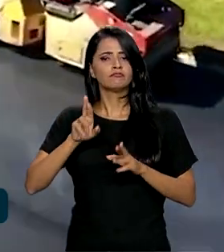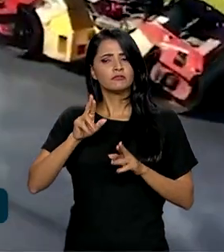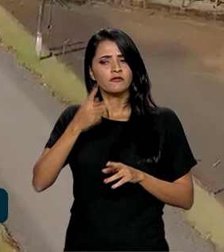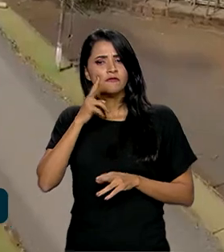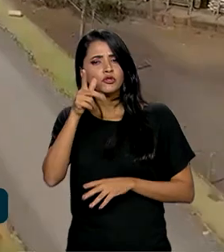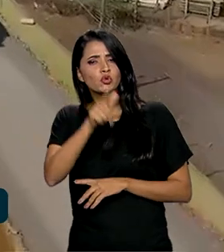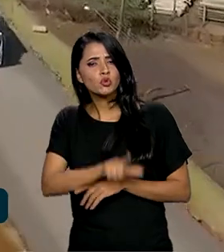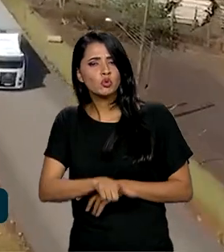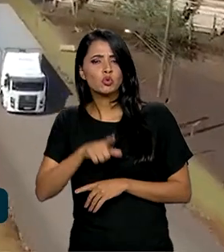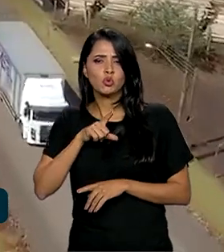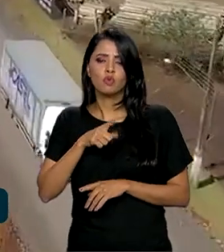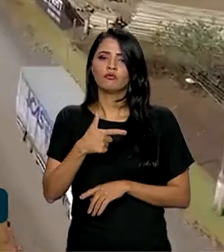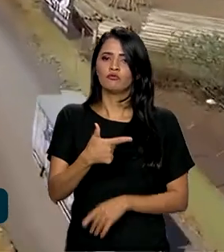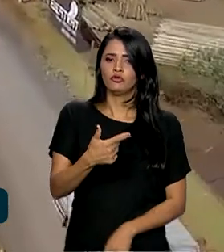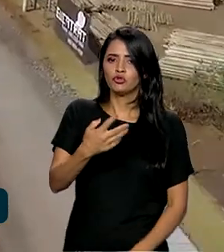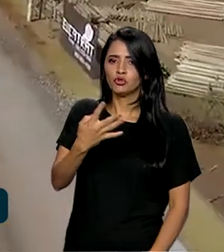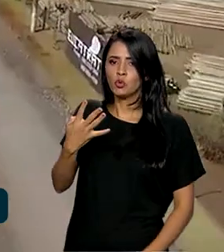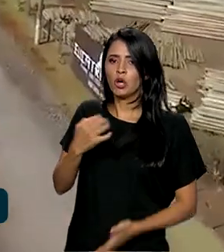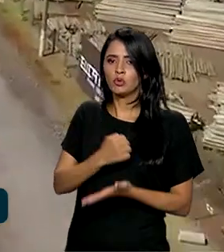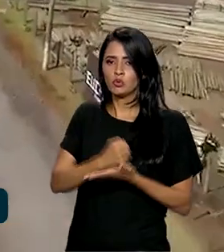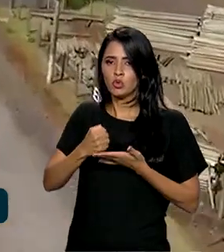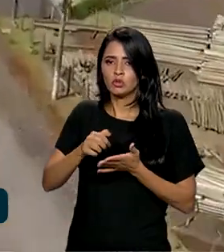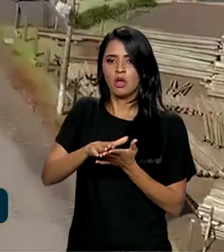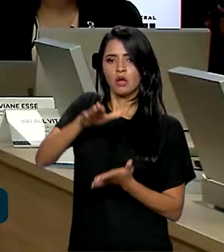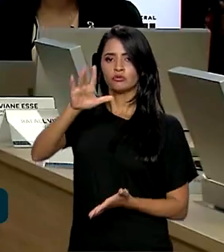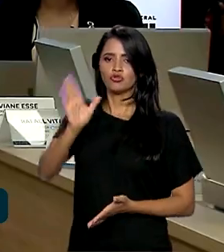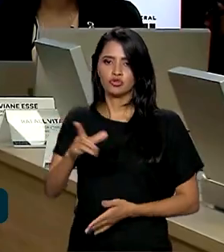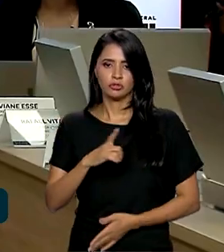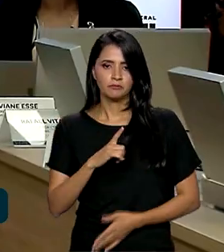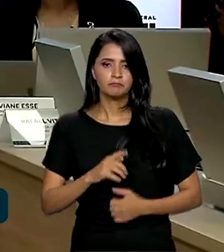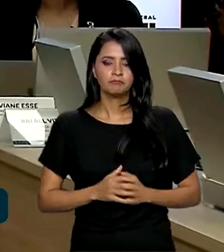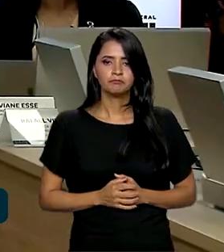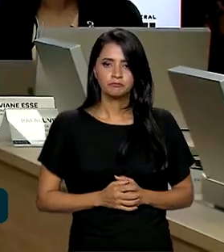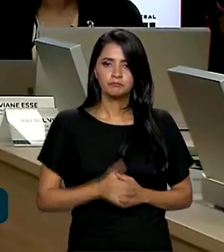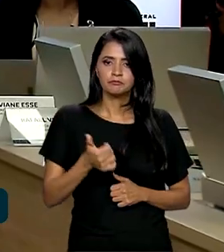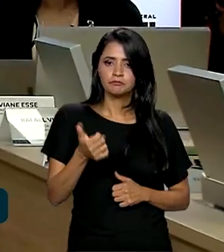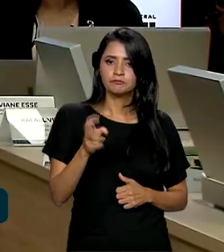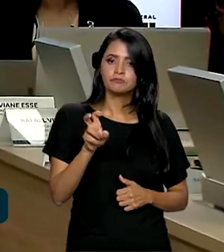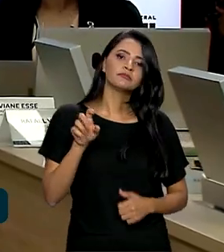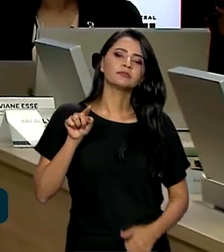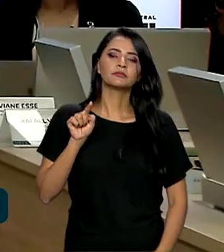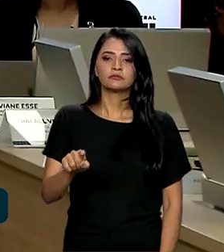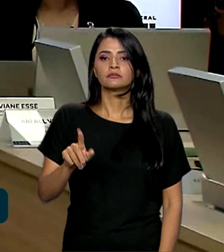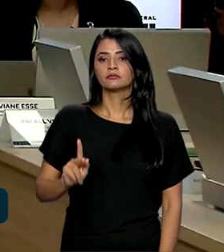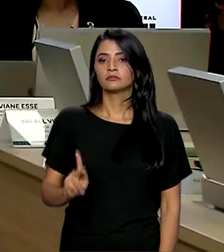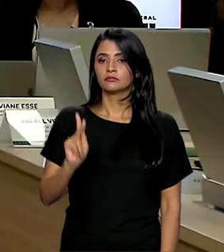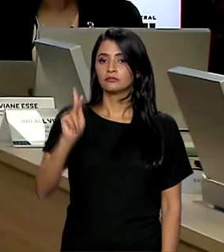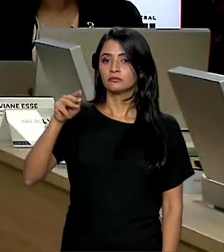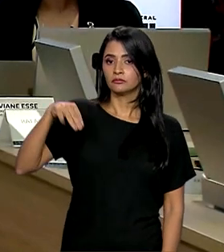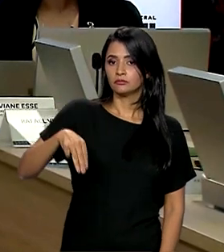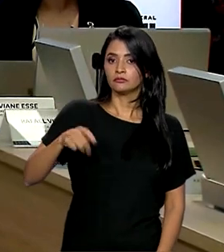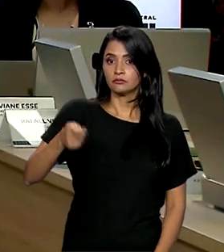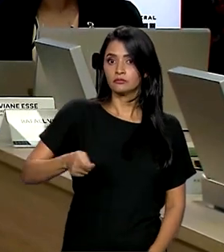parte dos 24 contratos existentes. Dos 15 mil quilômetros licitados no Brasil,